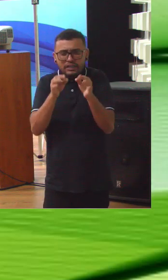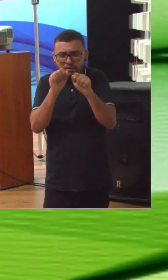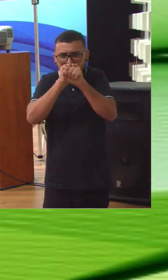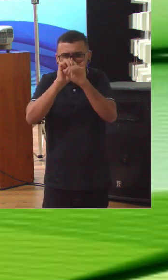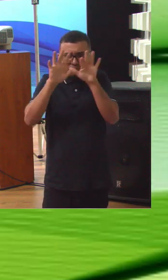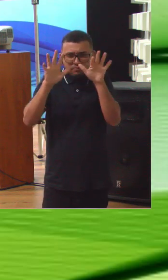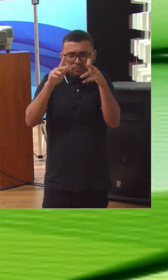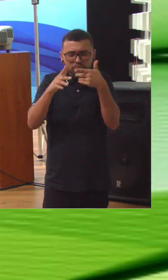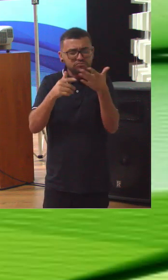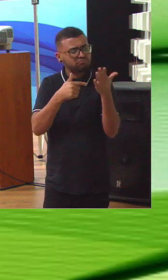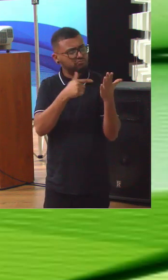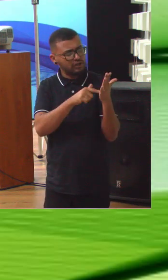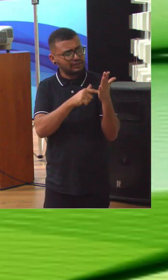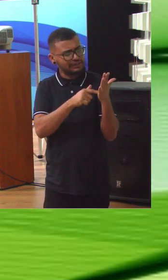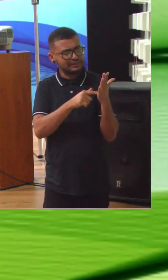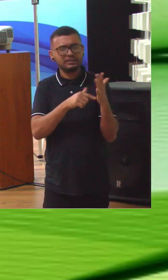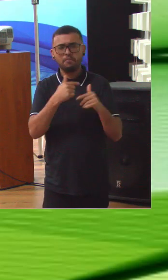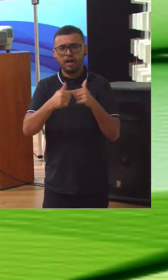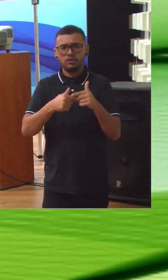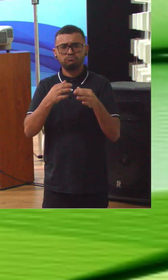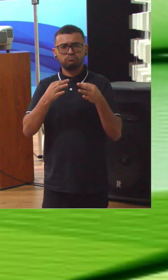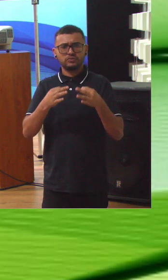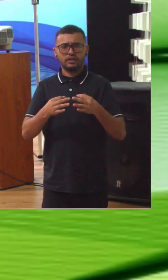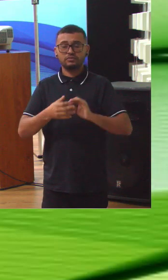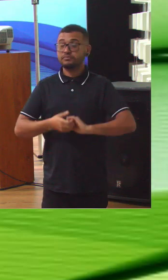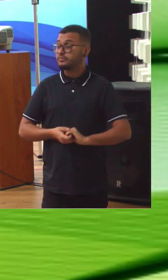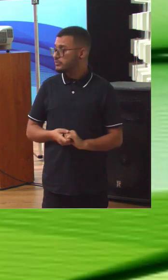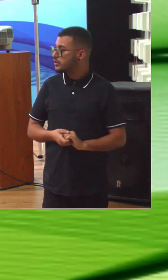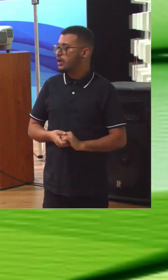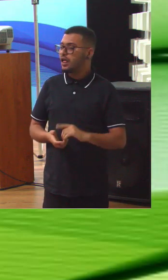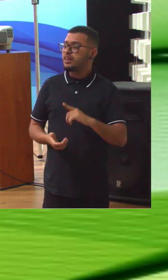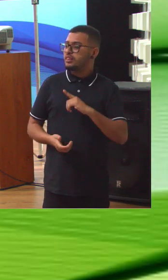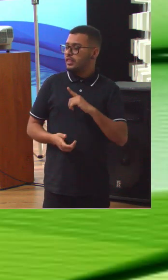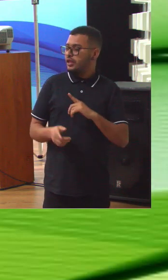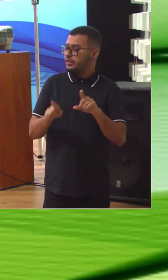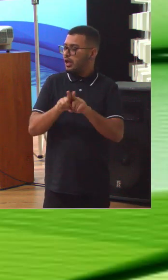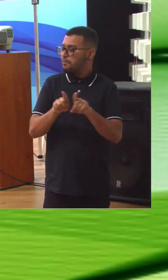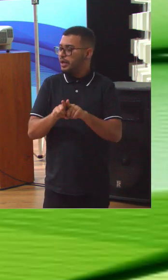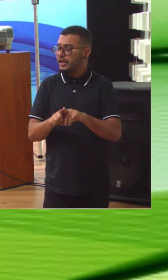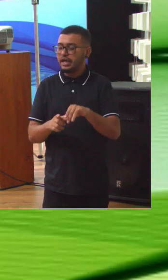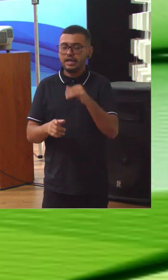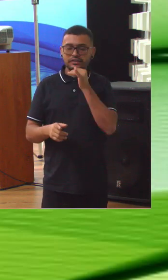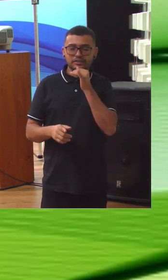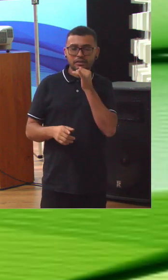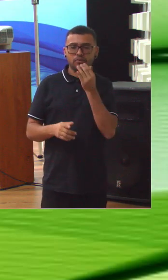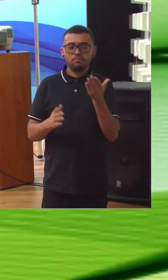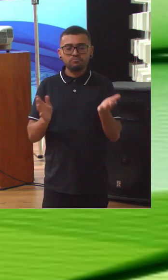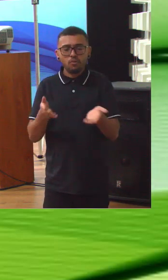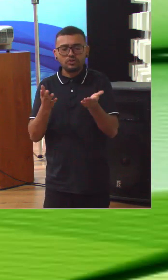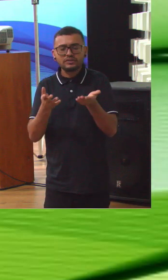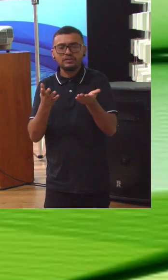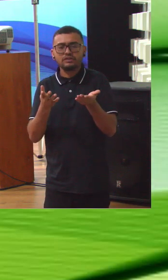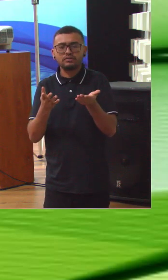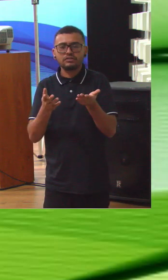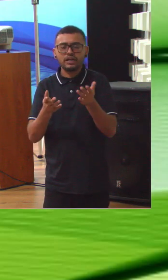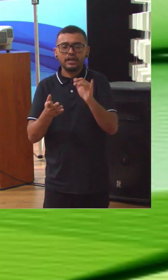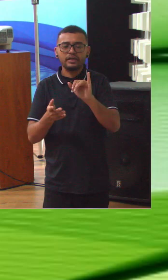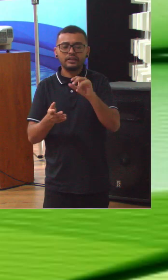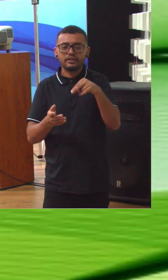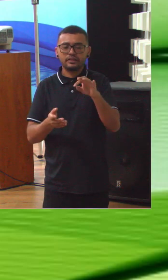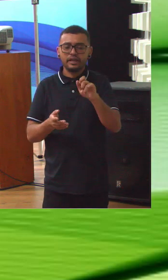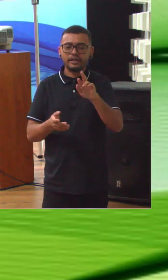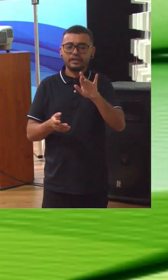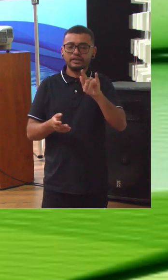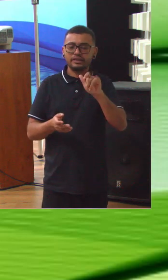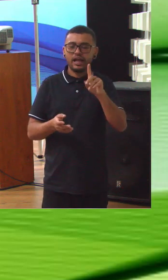equilibrada, transparente e justa. Temos a promoção da integridade, que é um dos temas que vocês têm trabalhado, e hoje esse é o nono encontro, se não me